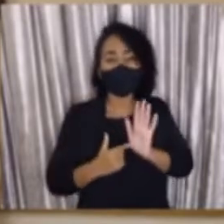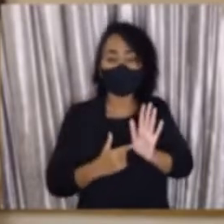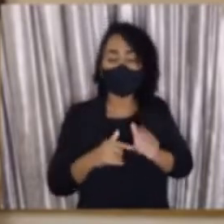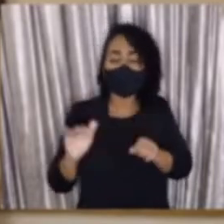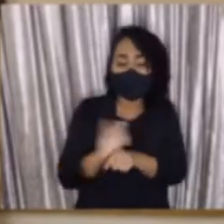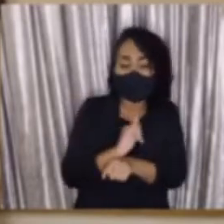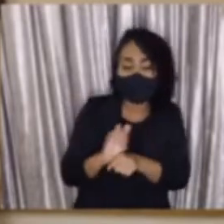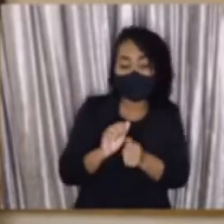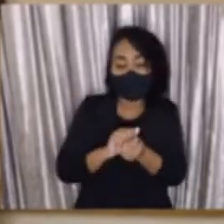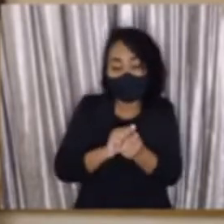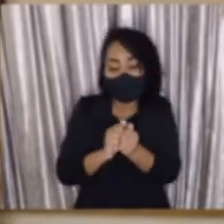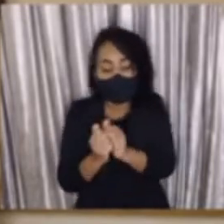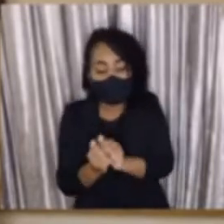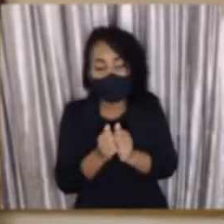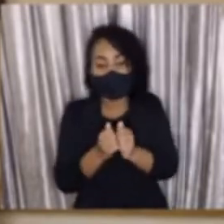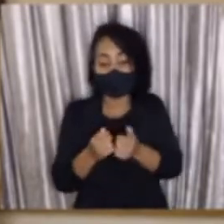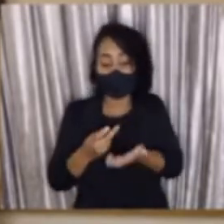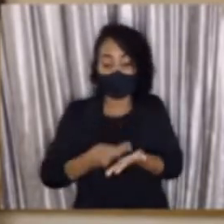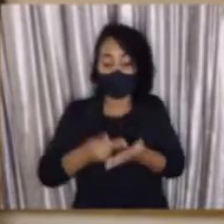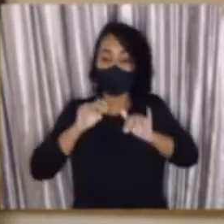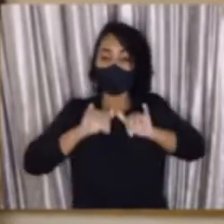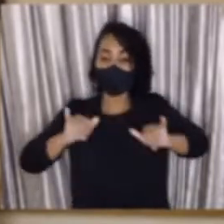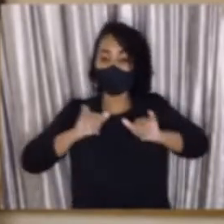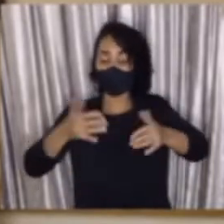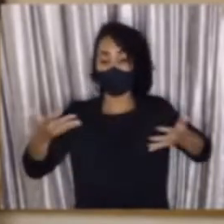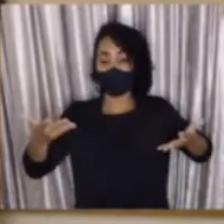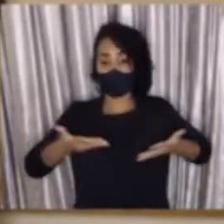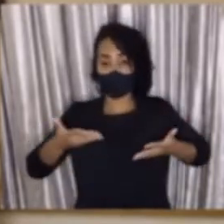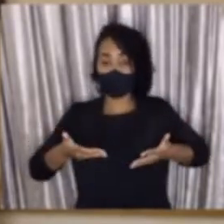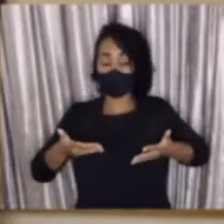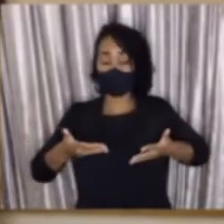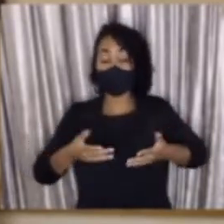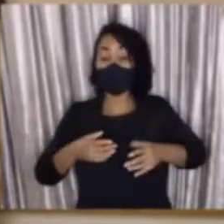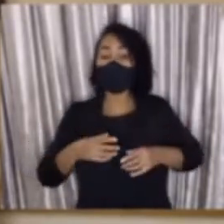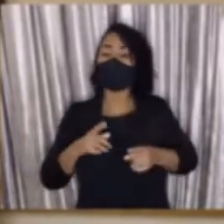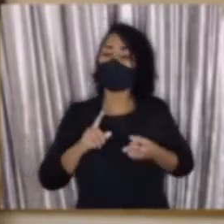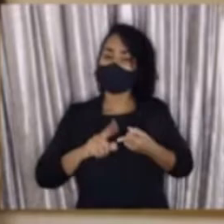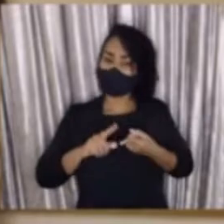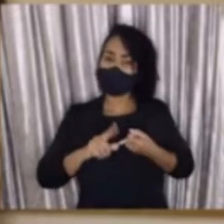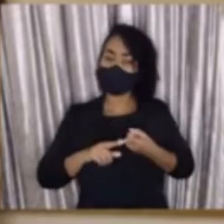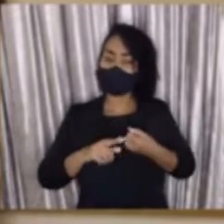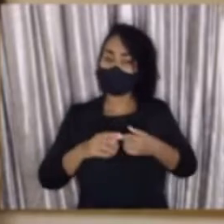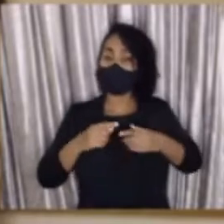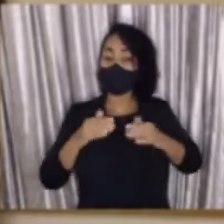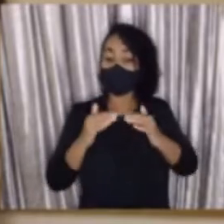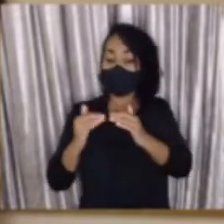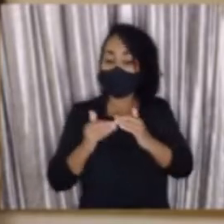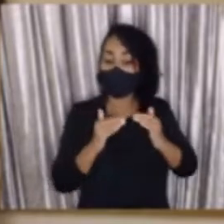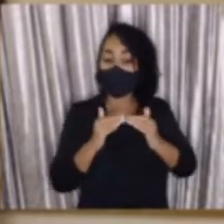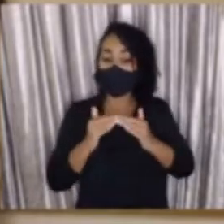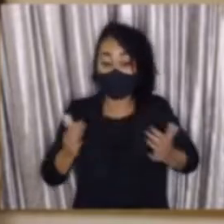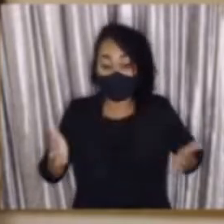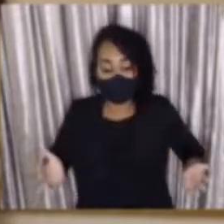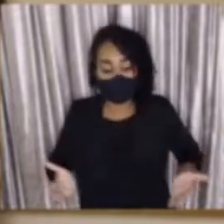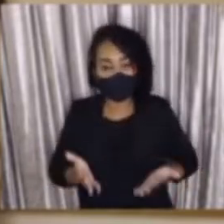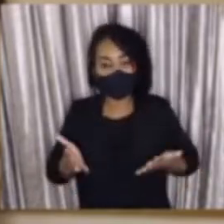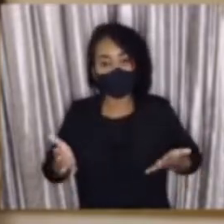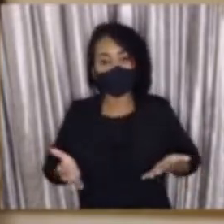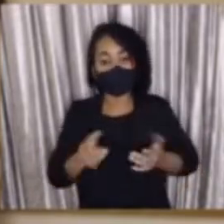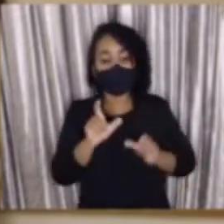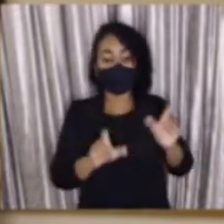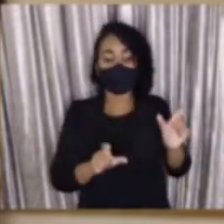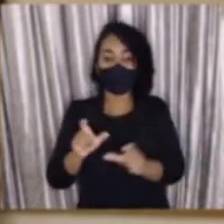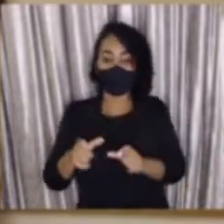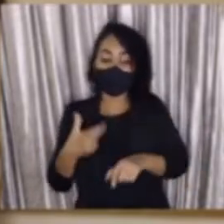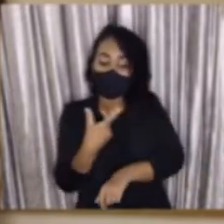todas essas medidas de flexibilização que estamos anunciando na data de hoje também convivem, incentivam, estimulam